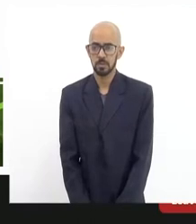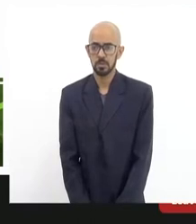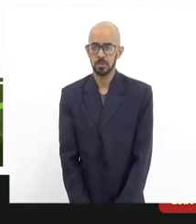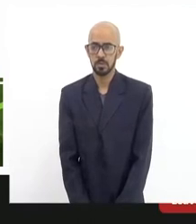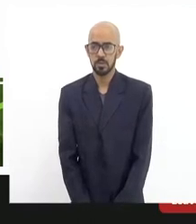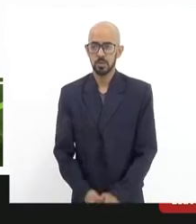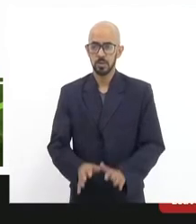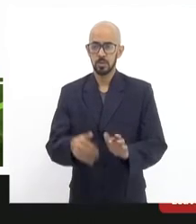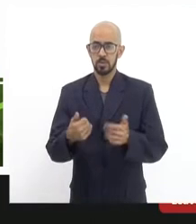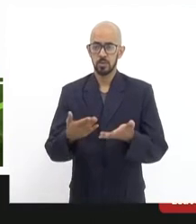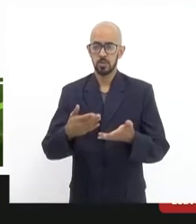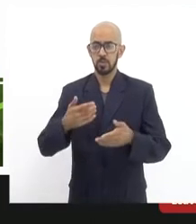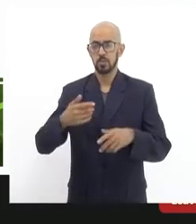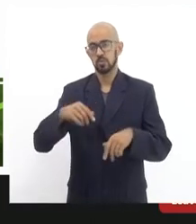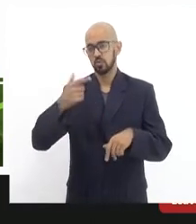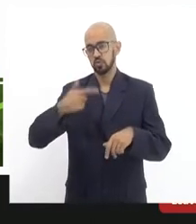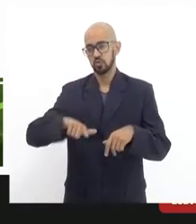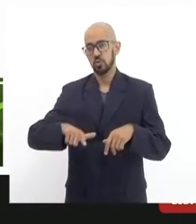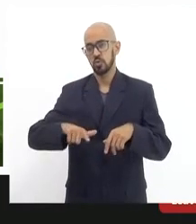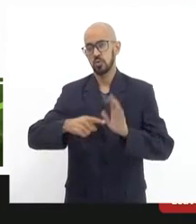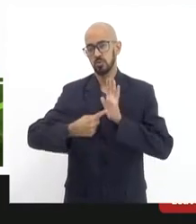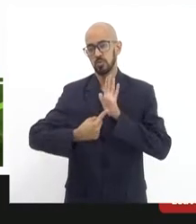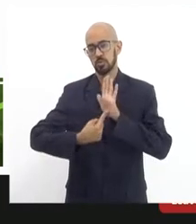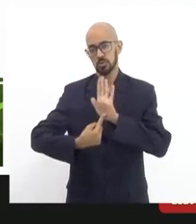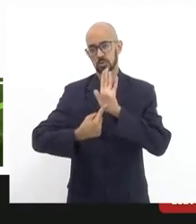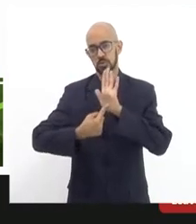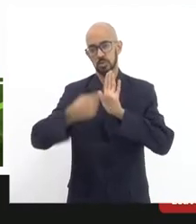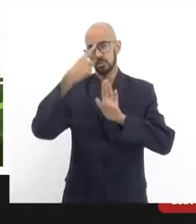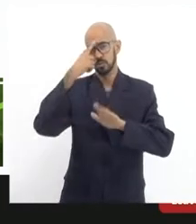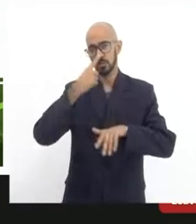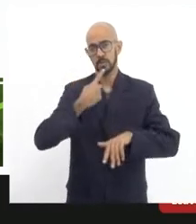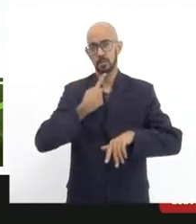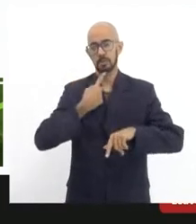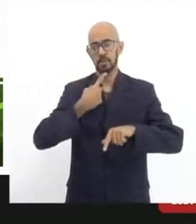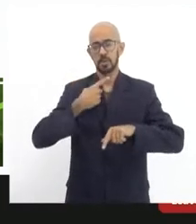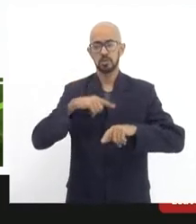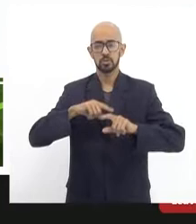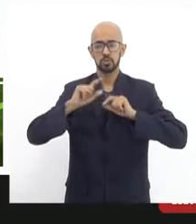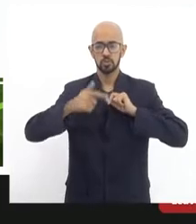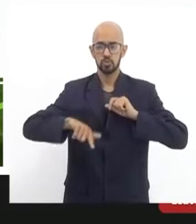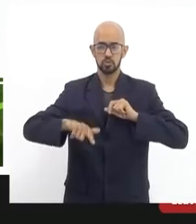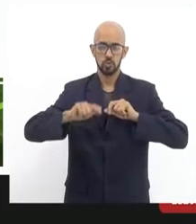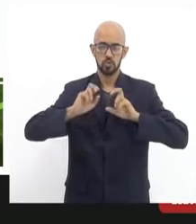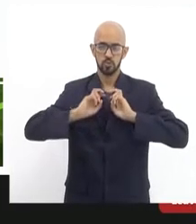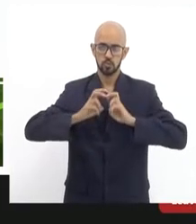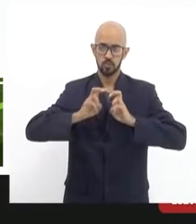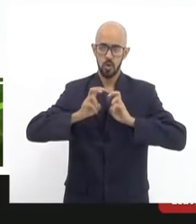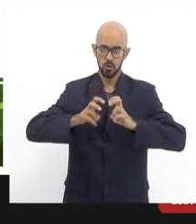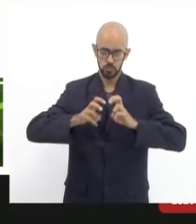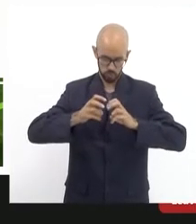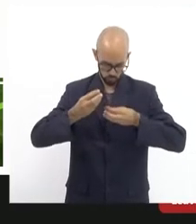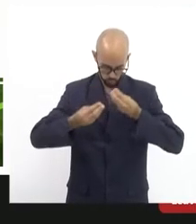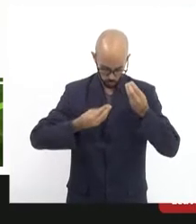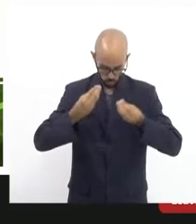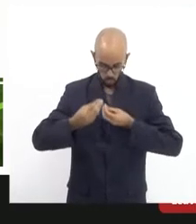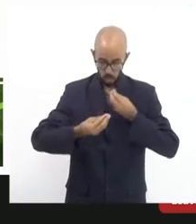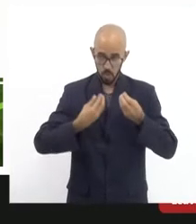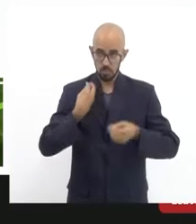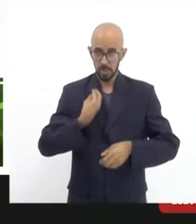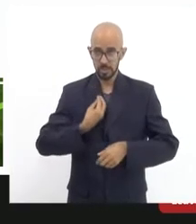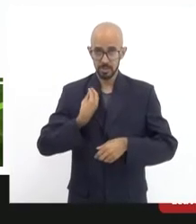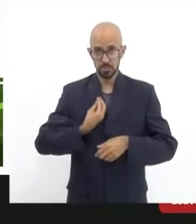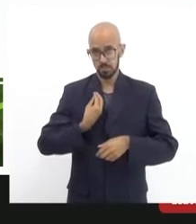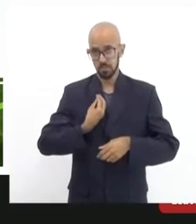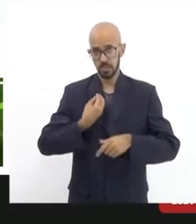Então, mais uma imagem do bonde como participante das atividades